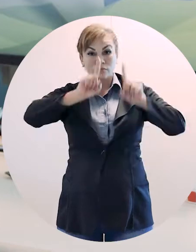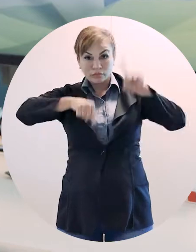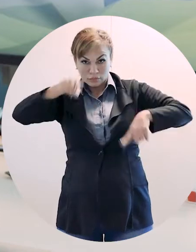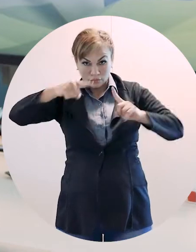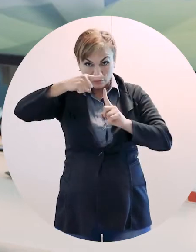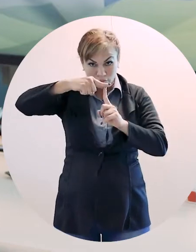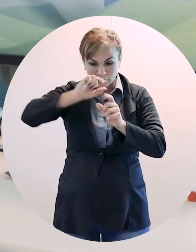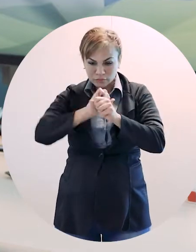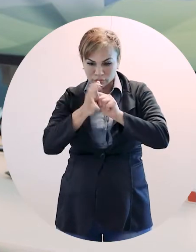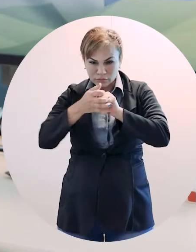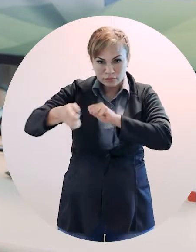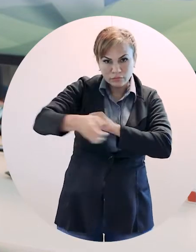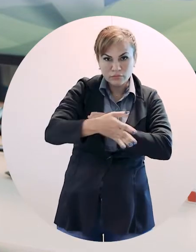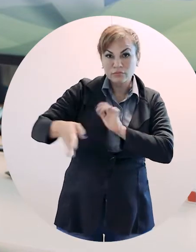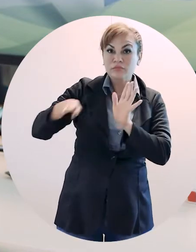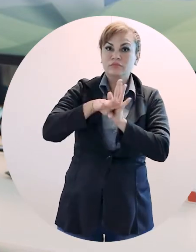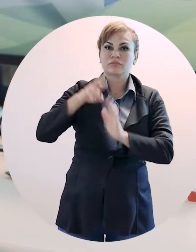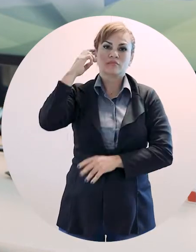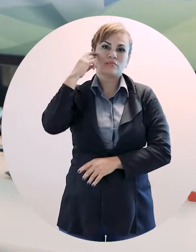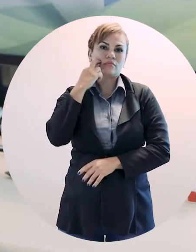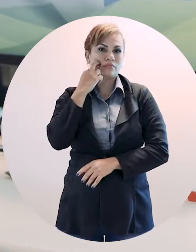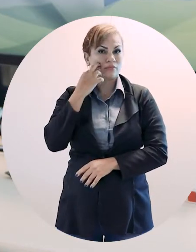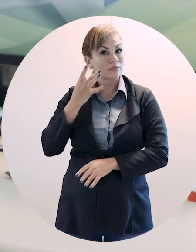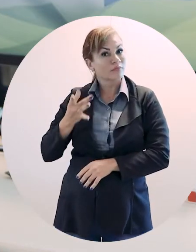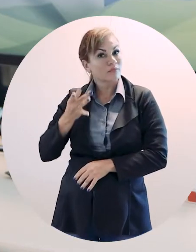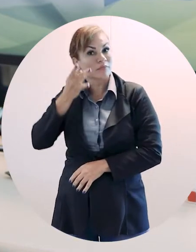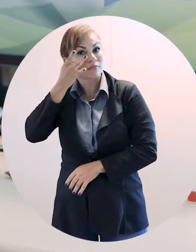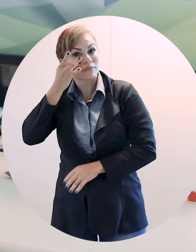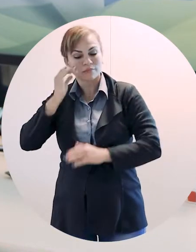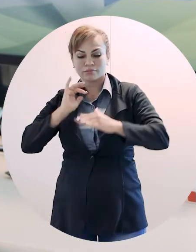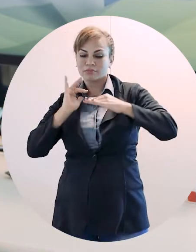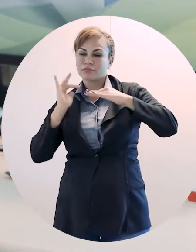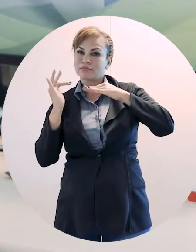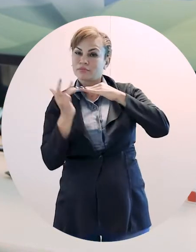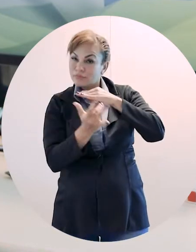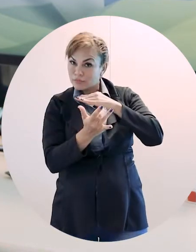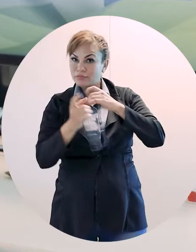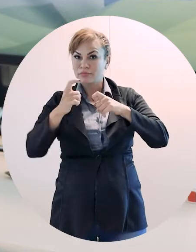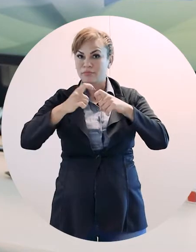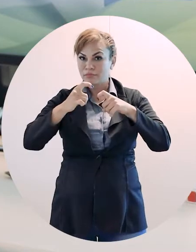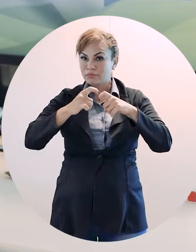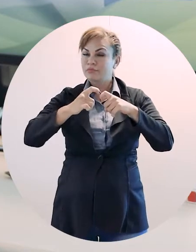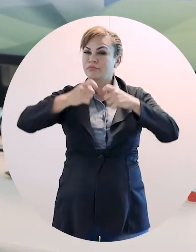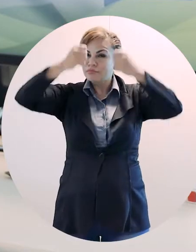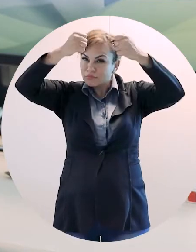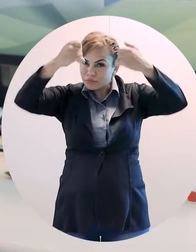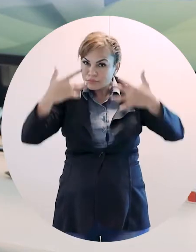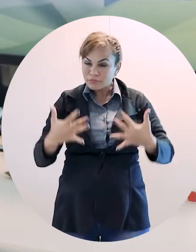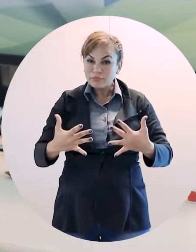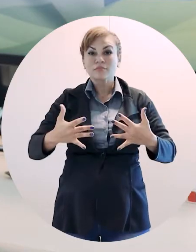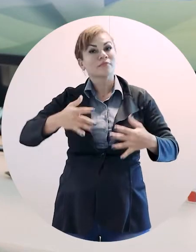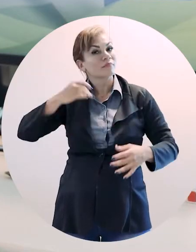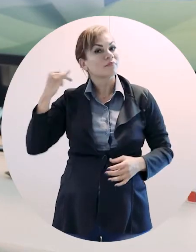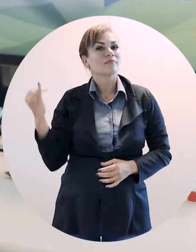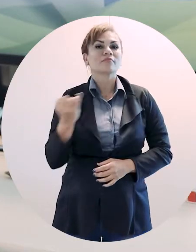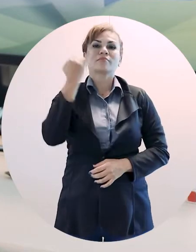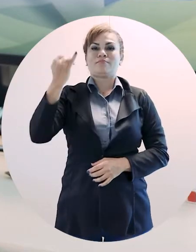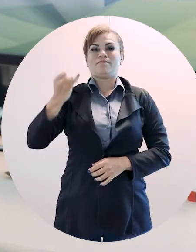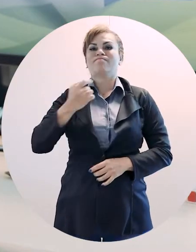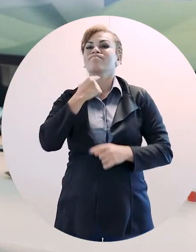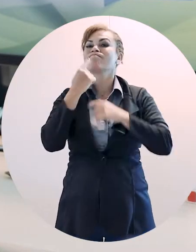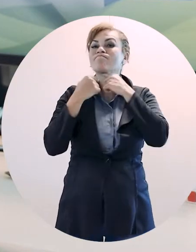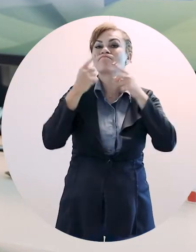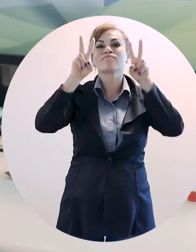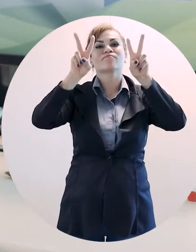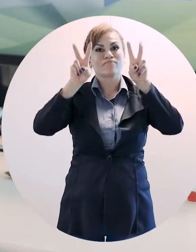Variante do novo coronavírus chega a Rondônia. Ao vivo, nas redes sociais, especialistas esclarecem as principais